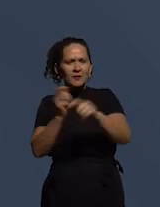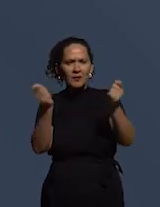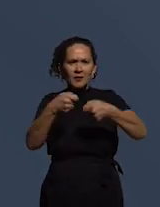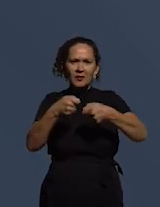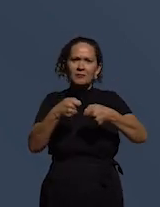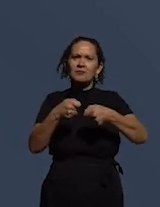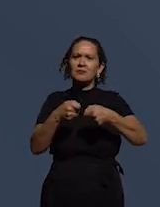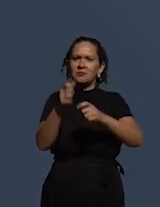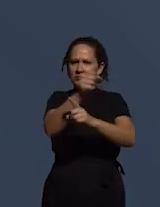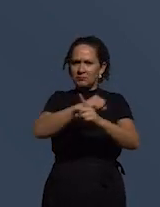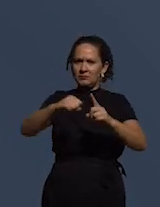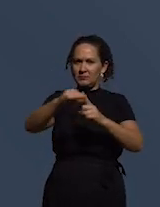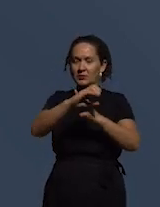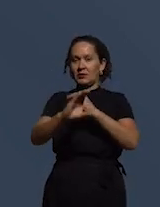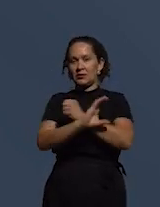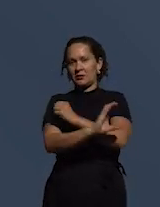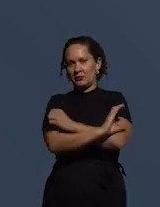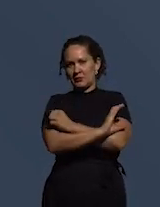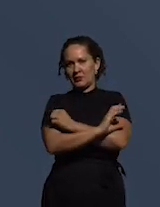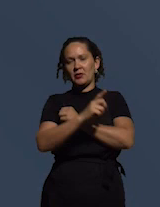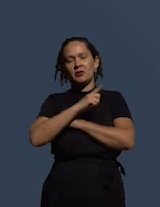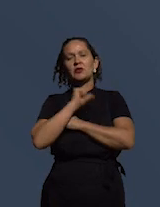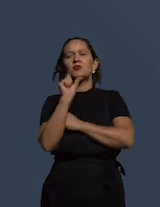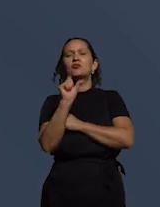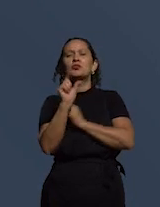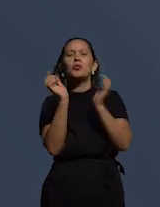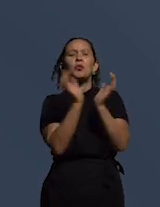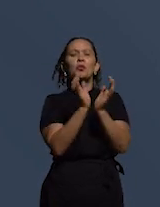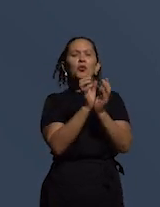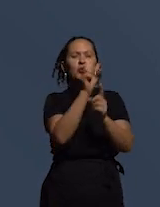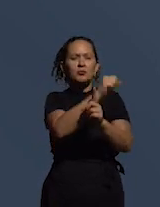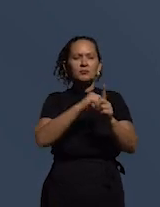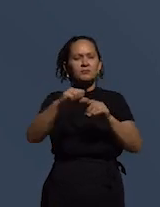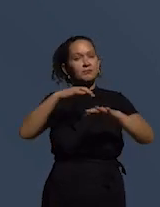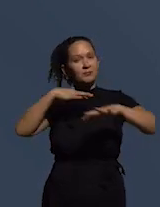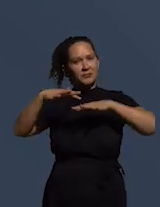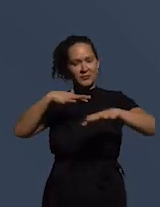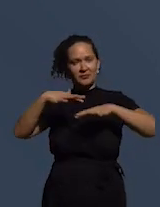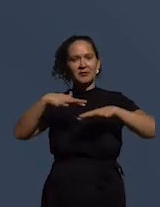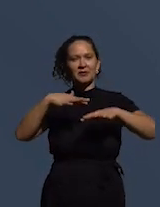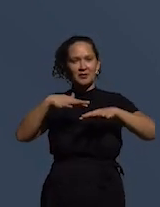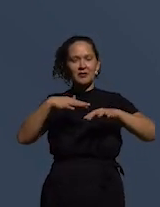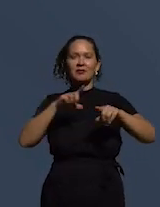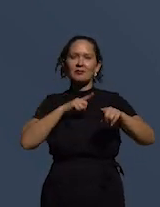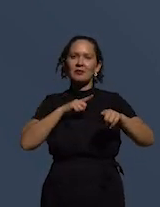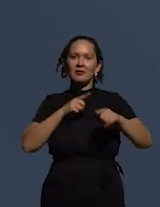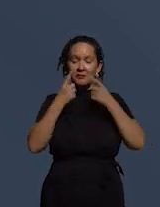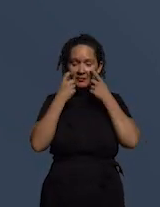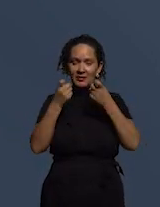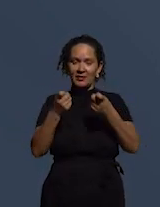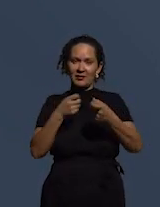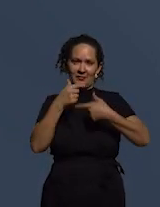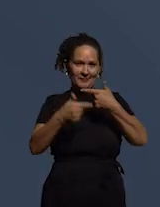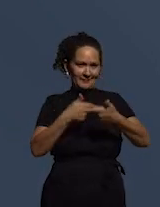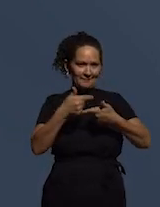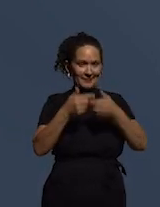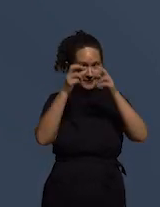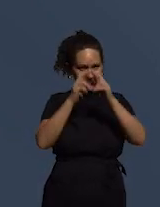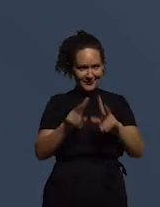civil e existe já uma parte da sociedade civil mobilizada interessada em fazer alguma coisa então acho que para